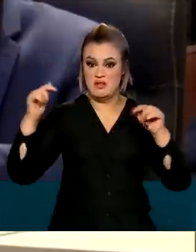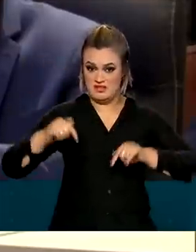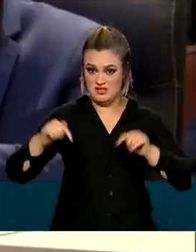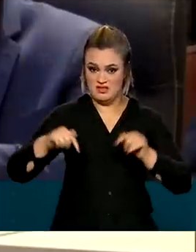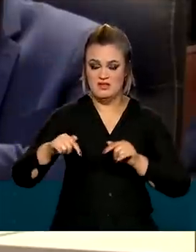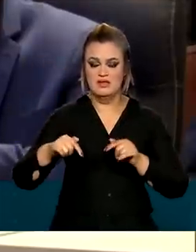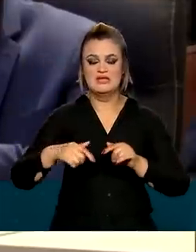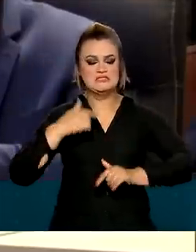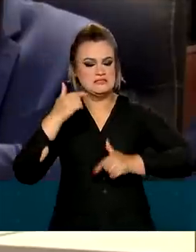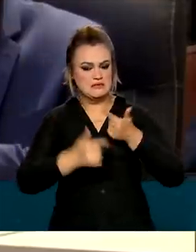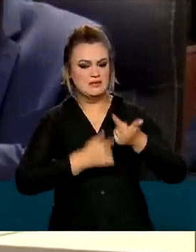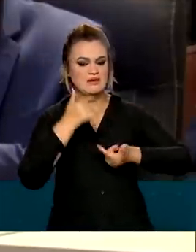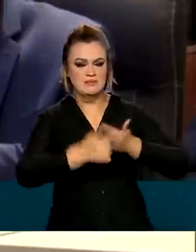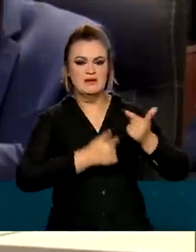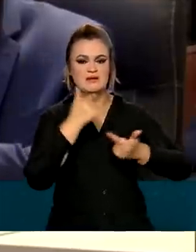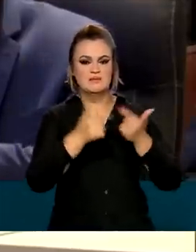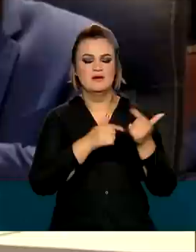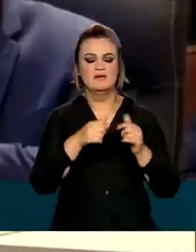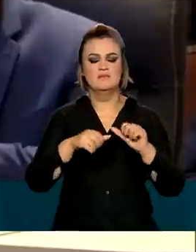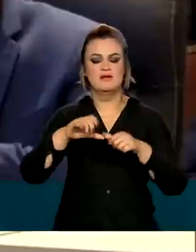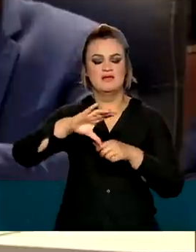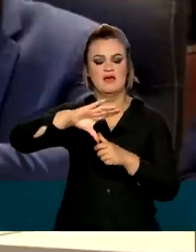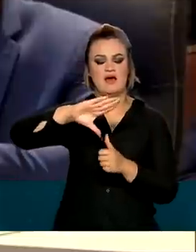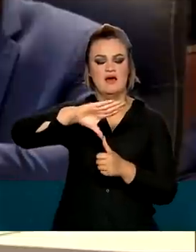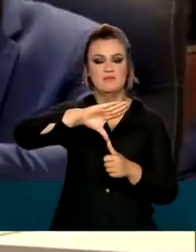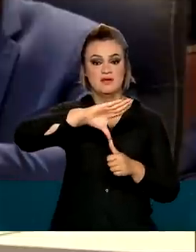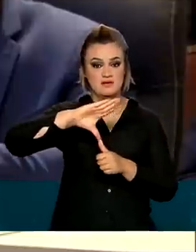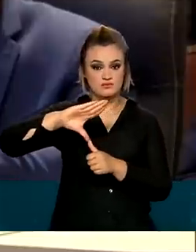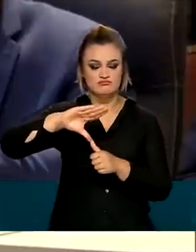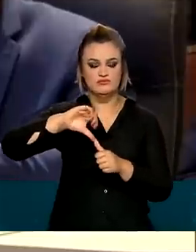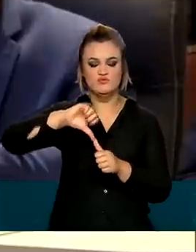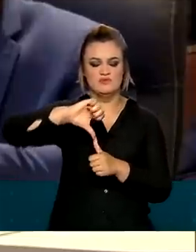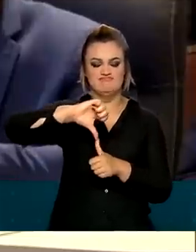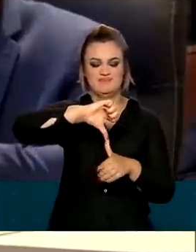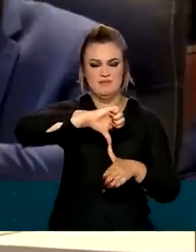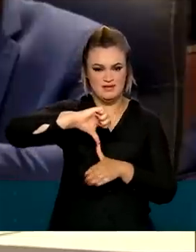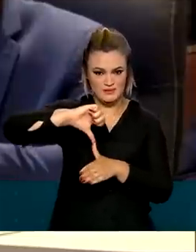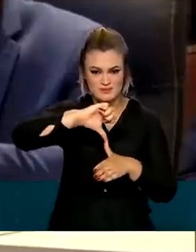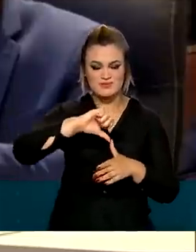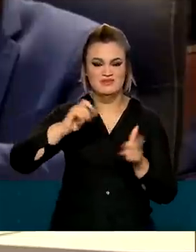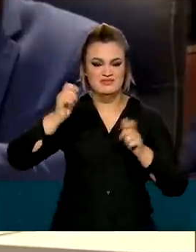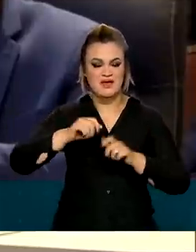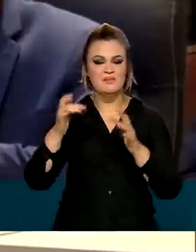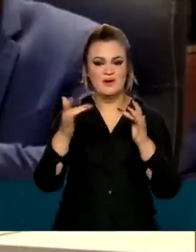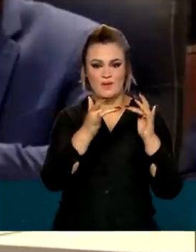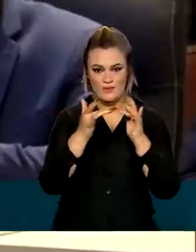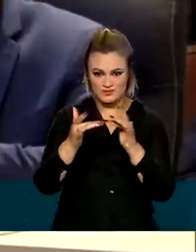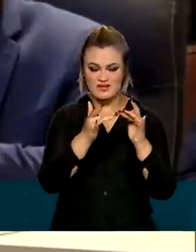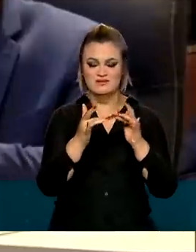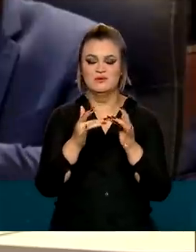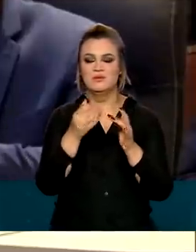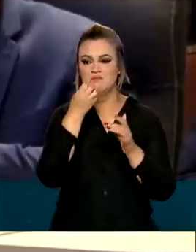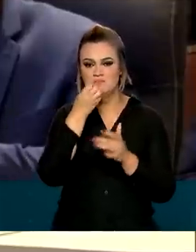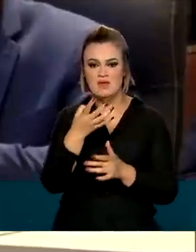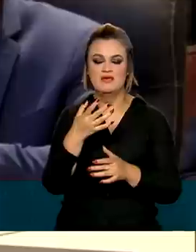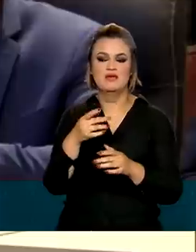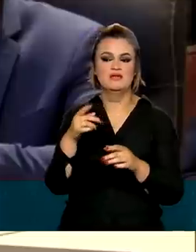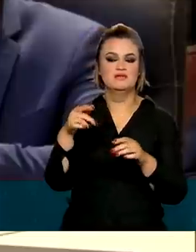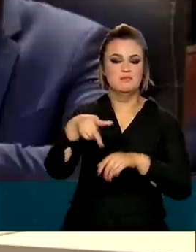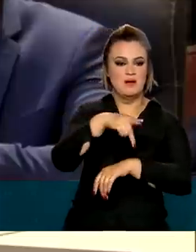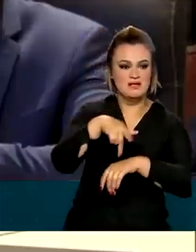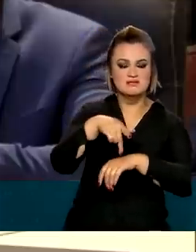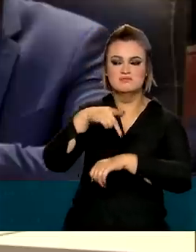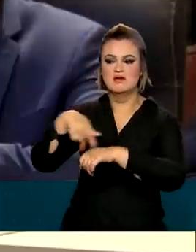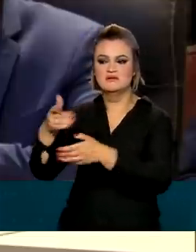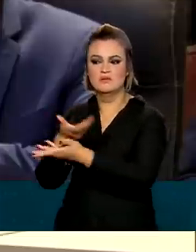trabalhando para consolidar a América do Sul como um espaço pacífico de convivência entre nações e irmãs que